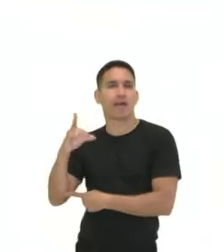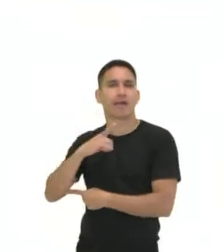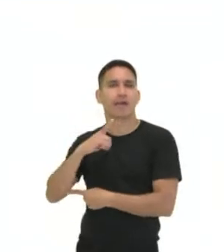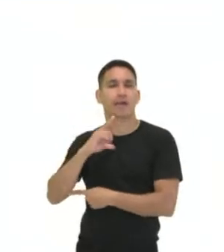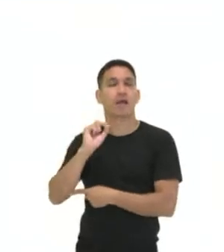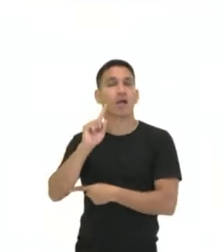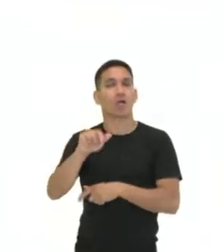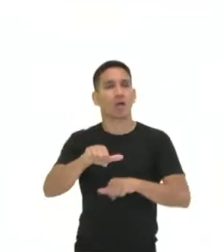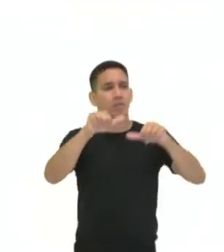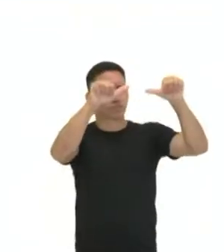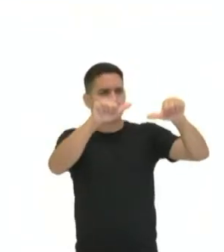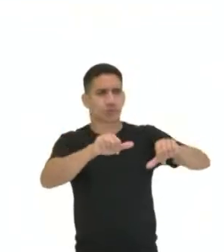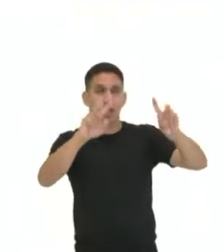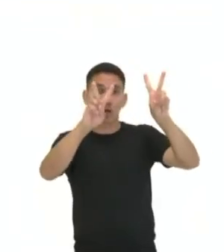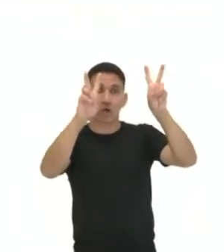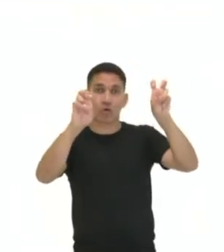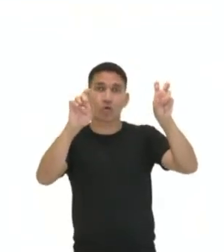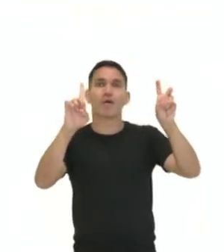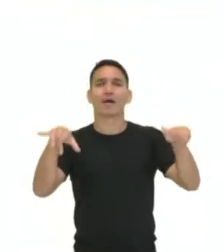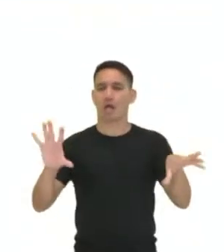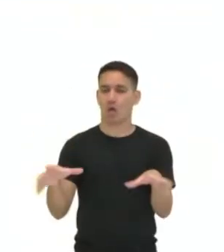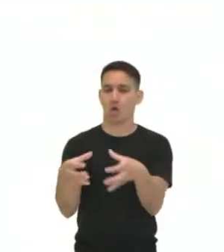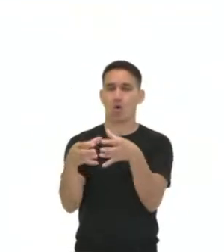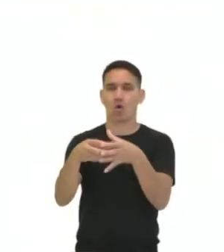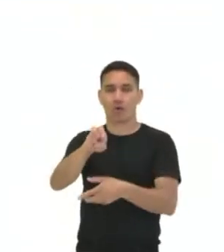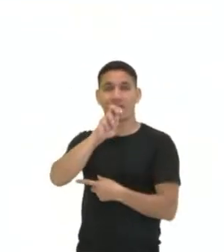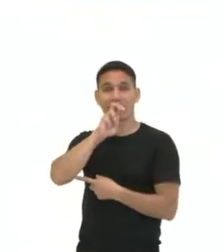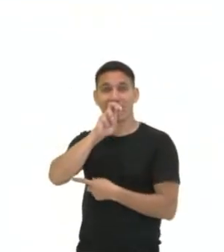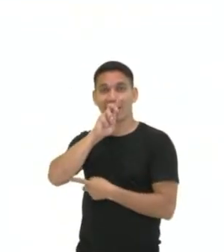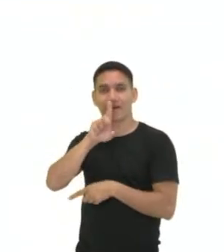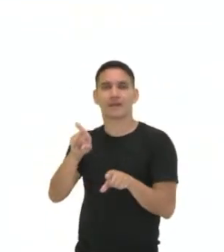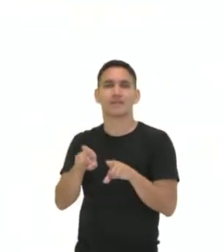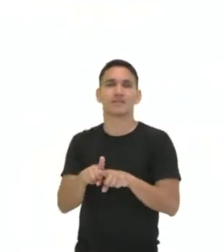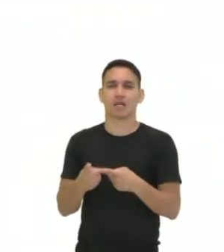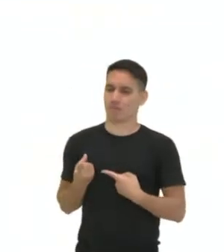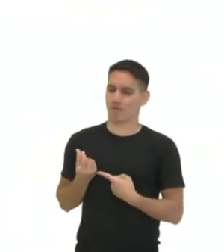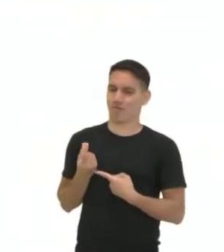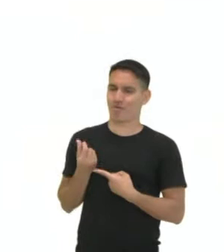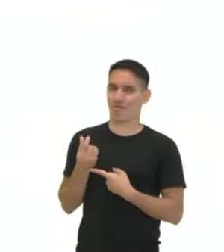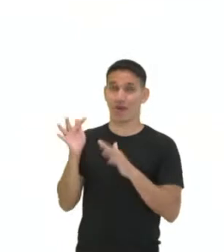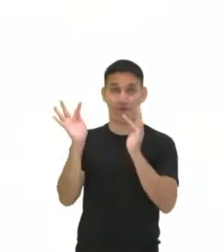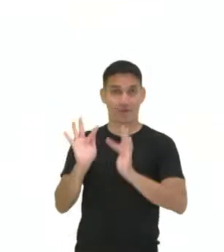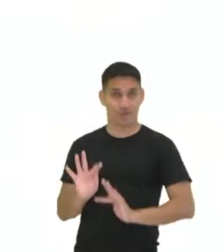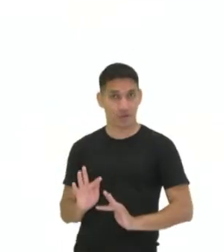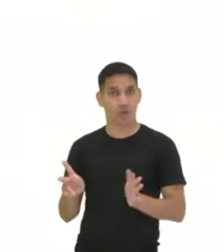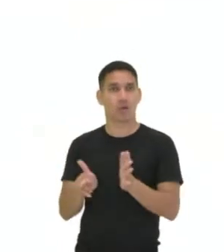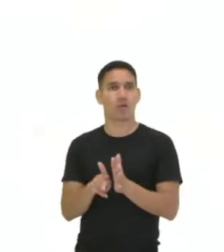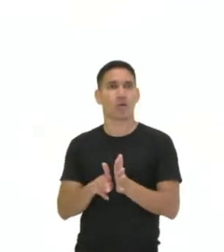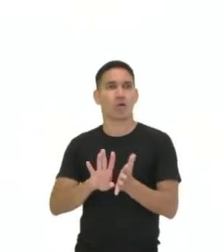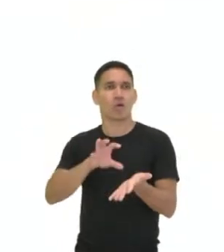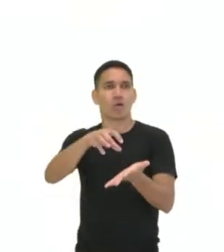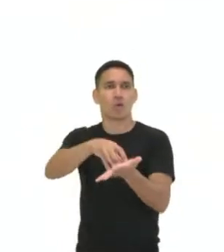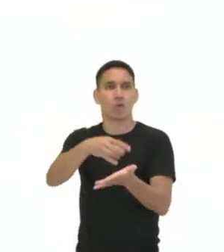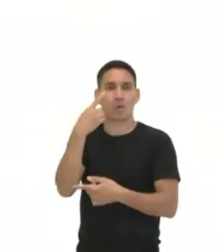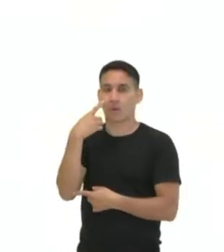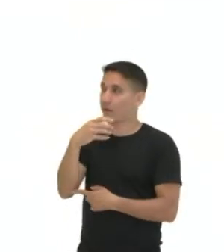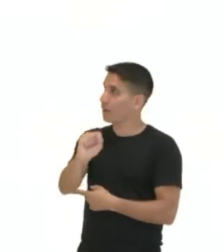escrito ali o título, Turma da Mônica em Meu Bolso Feliz, iniciativa do SPC Brasil,